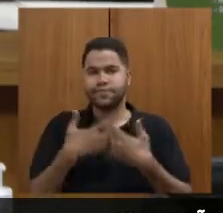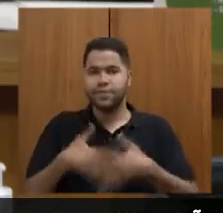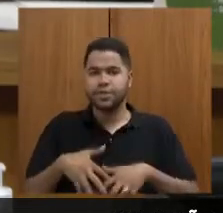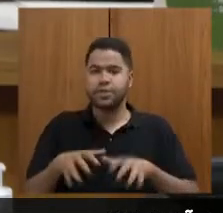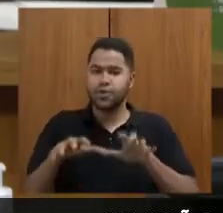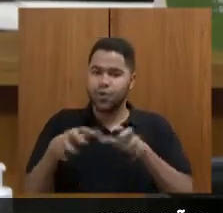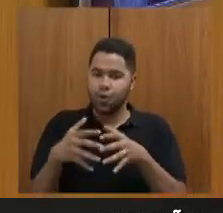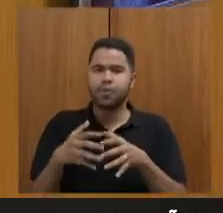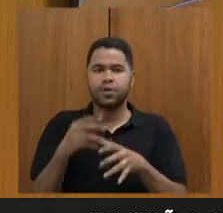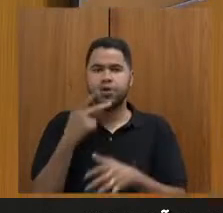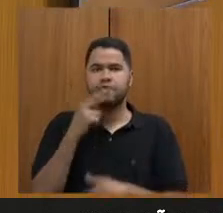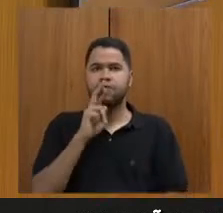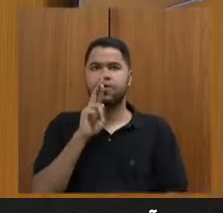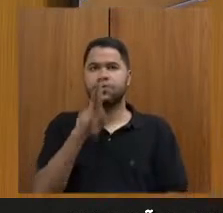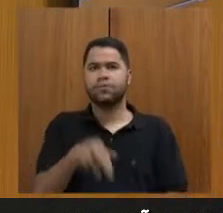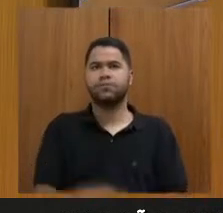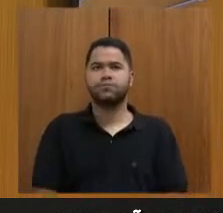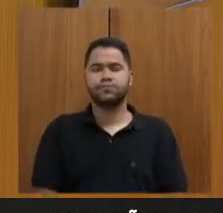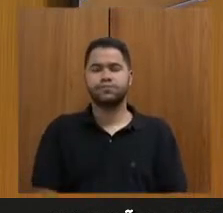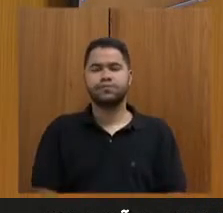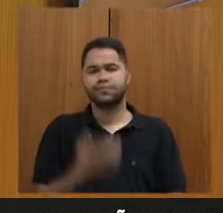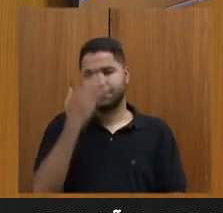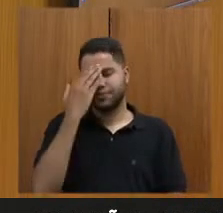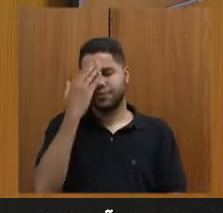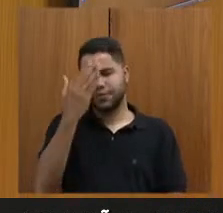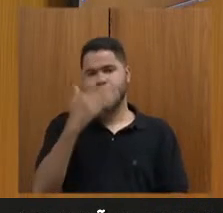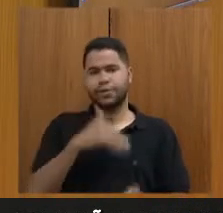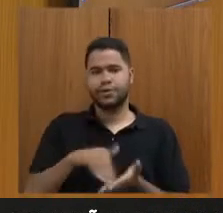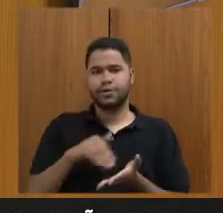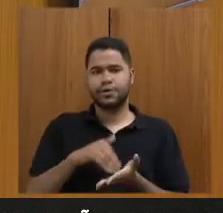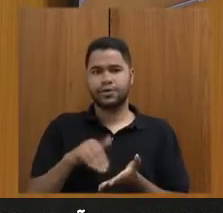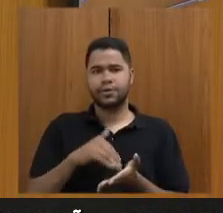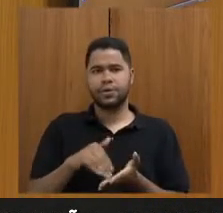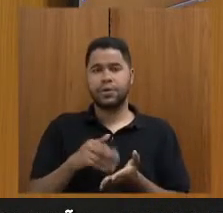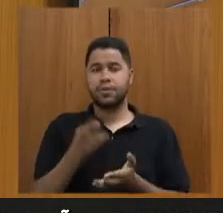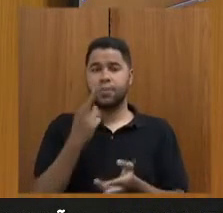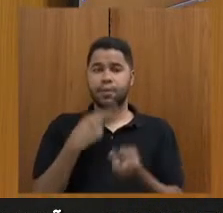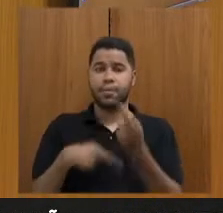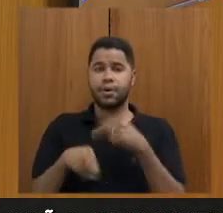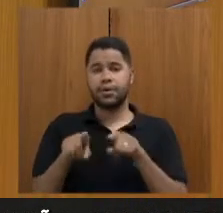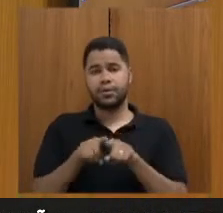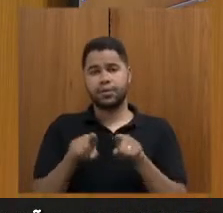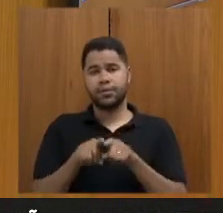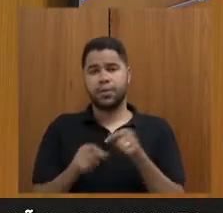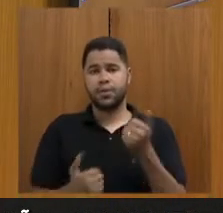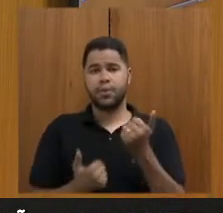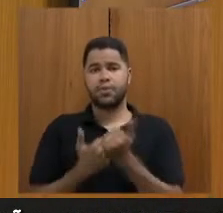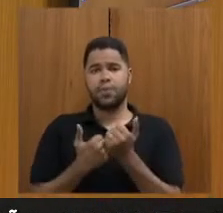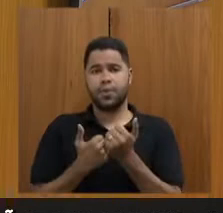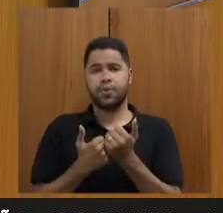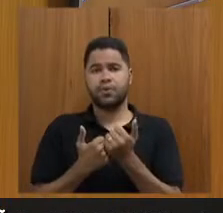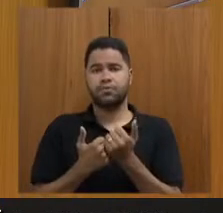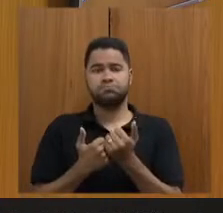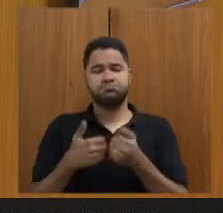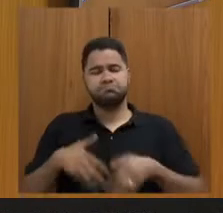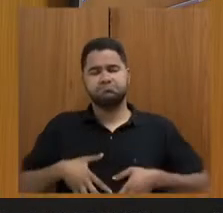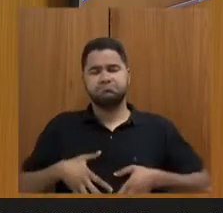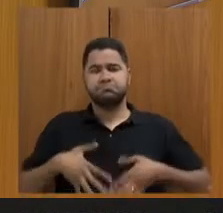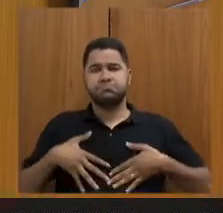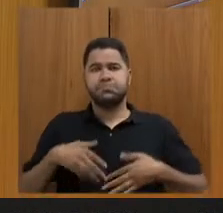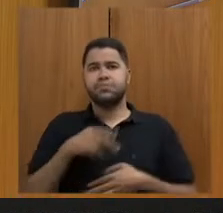comissão e dou retorno. Muito obrigado, secretário, não apenas pelas respostas, mas pelo apoio aqui na ideia, fico bastante satisfeito.